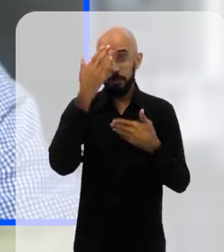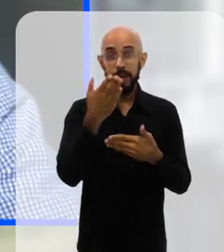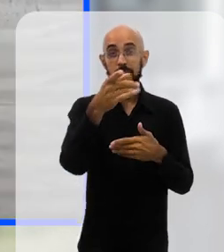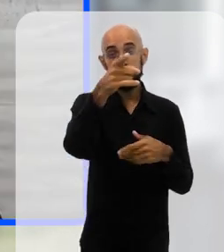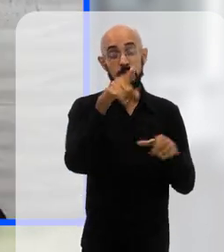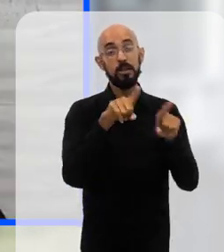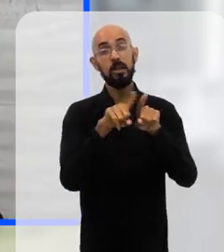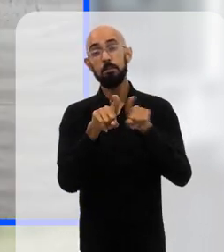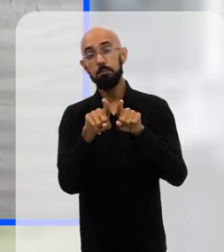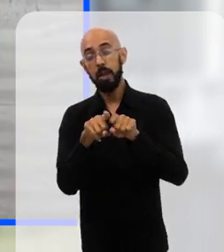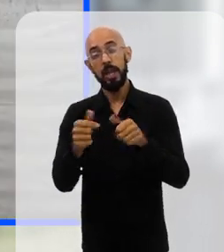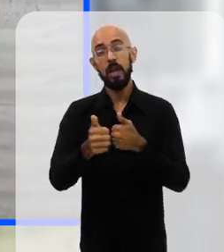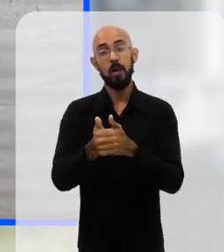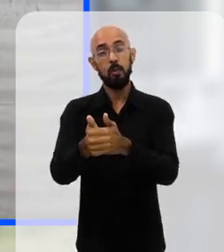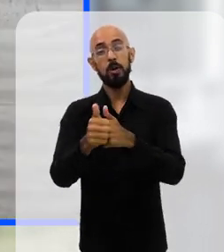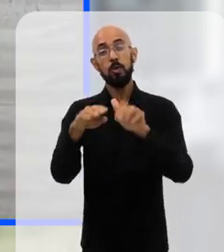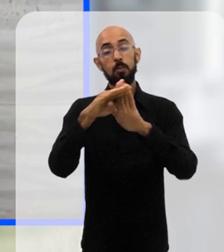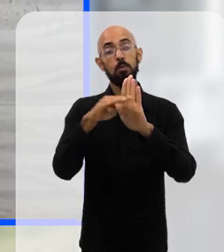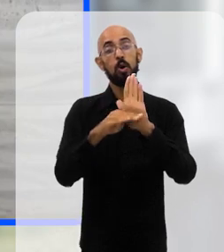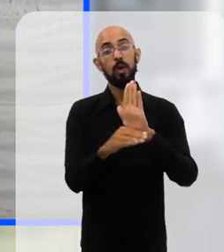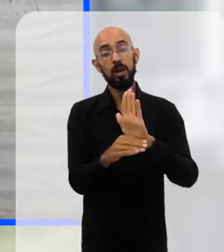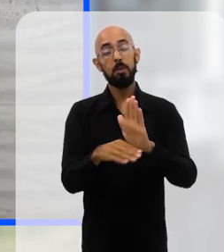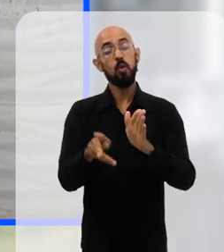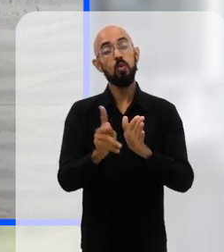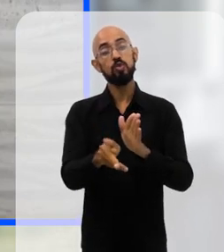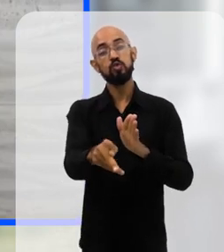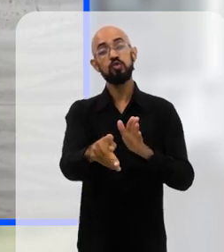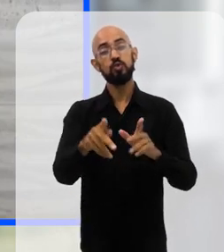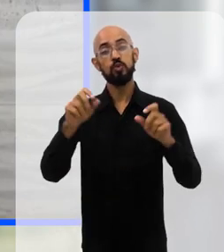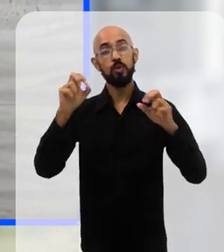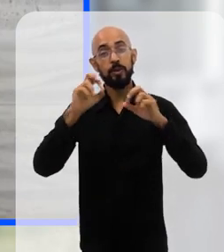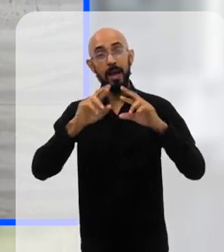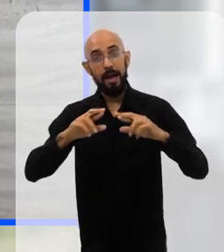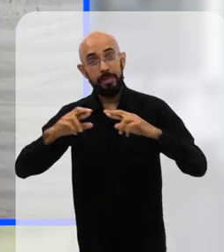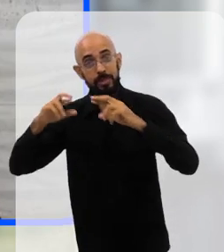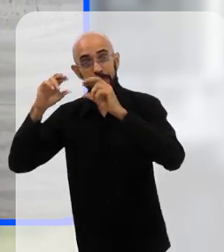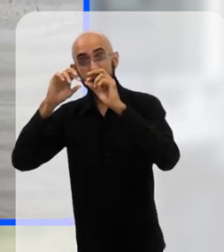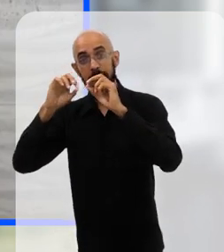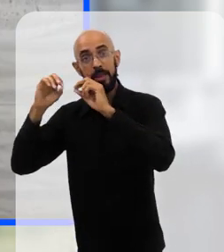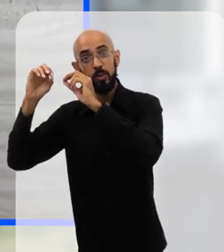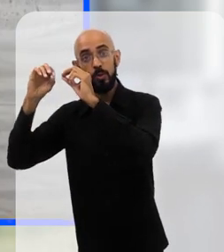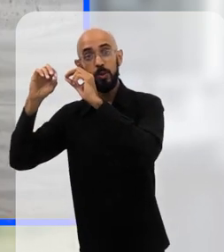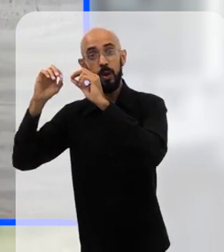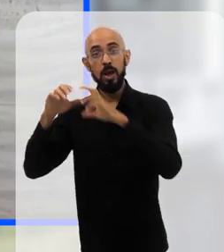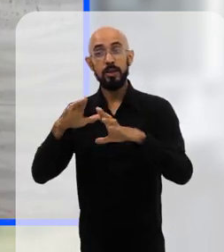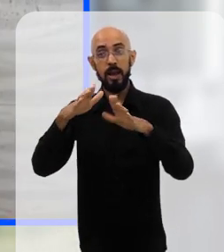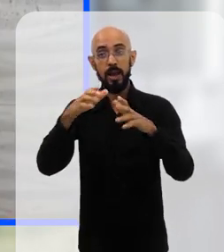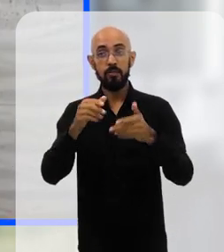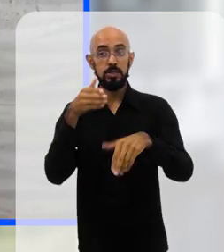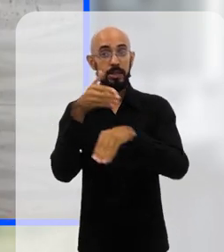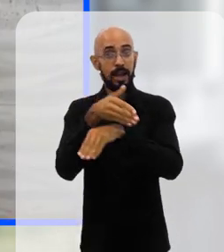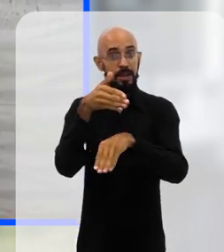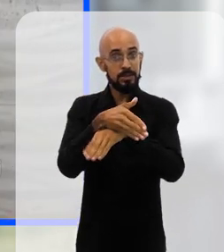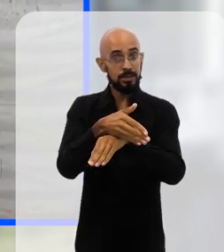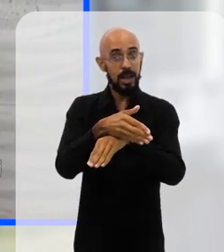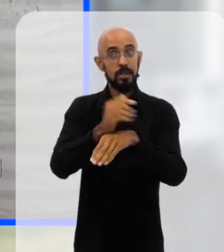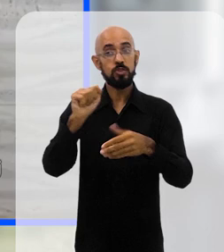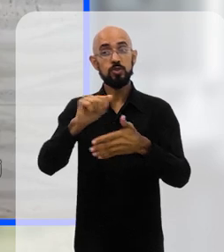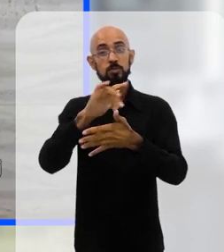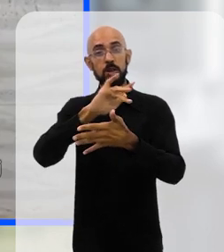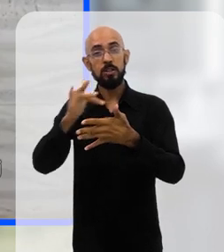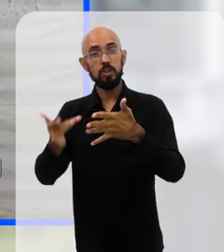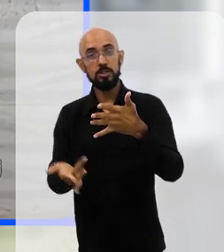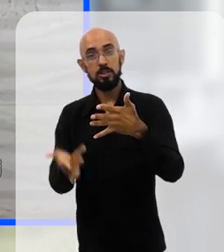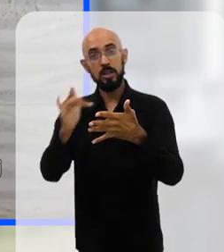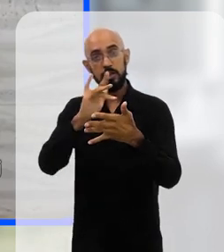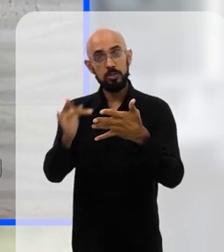E muito obrigada a você que acompanhou o nosso programa de hoje, continue ligado na nossa programação, que você tem acesso pelo